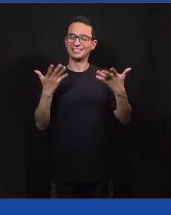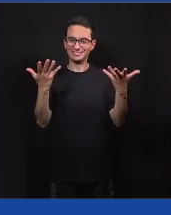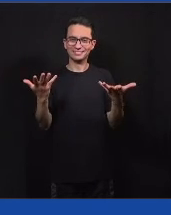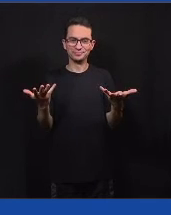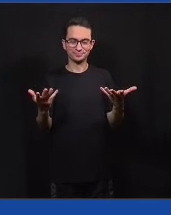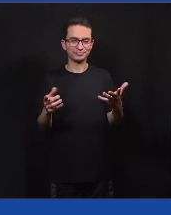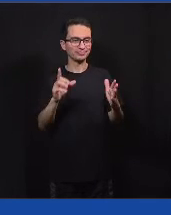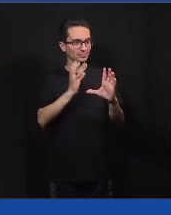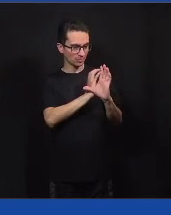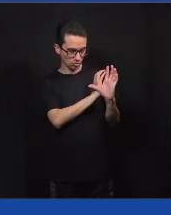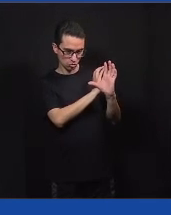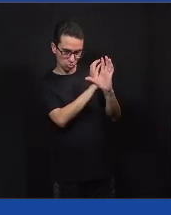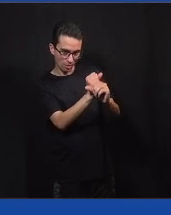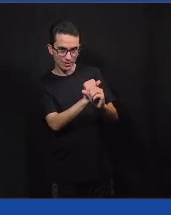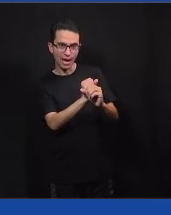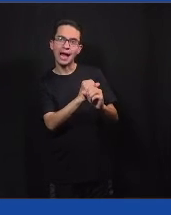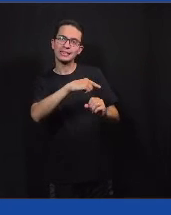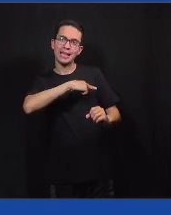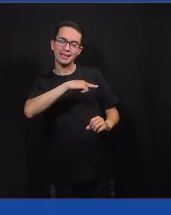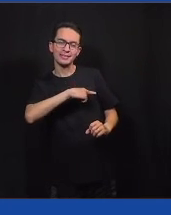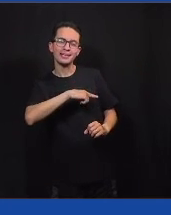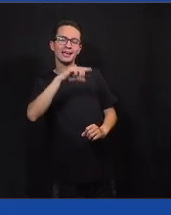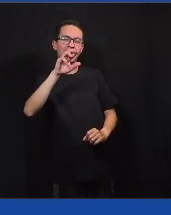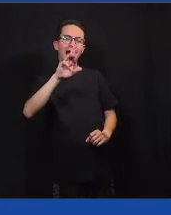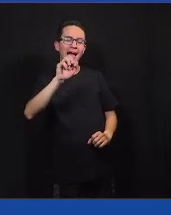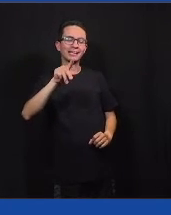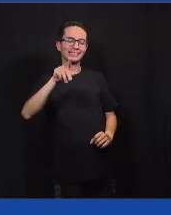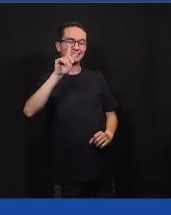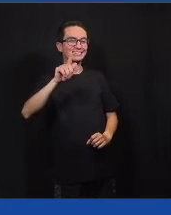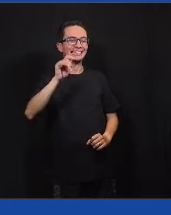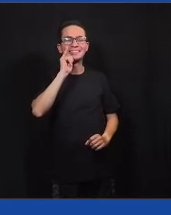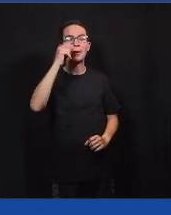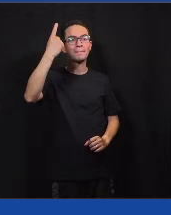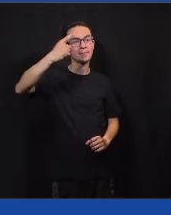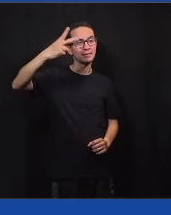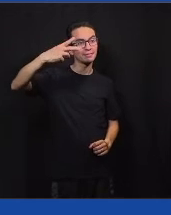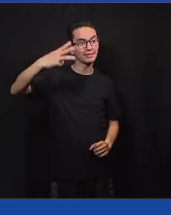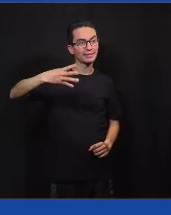pergunta e termina lá no ranking. Tá bem, vamos lá.